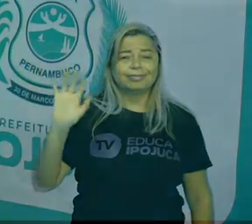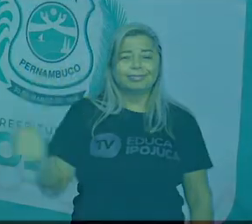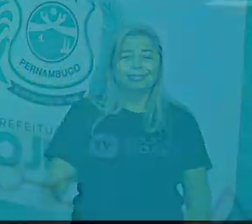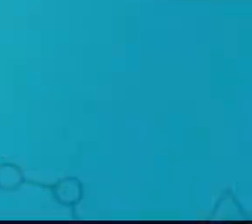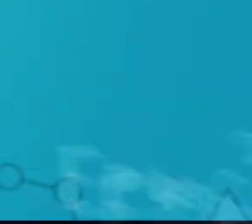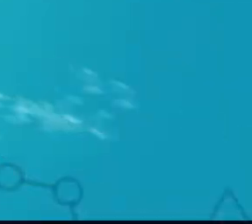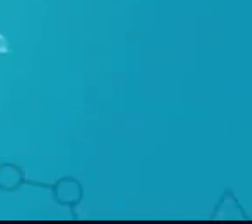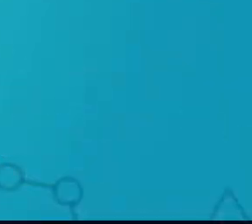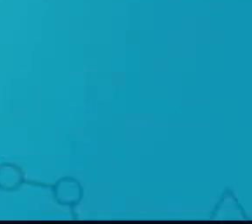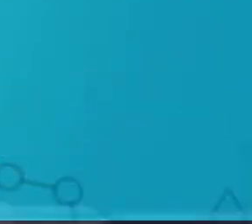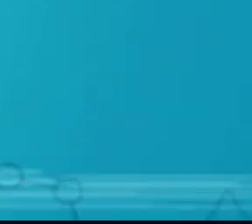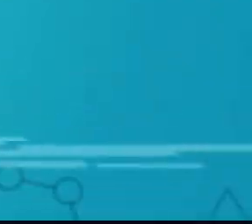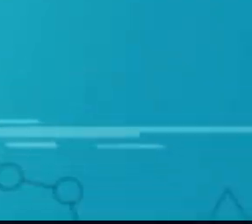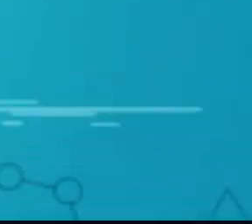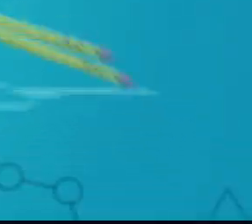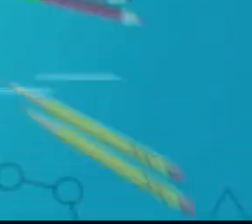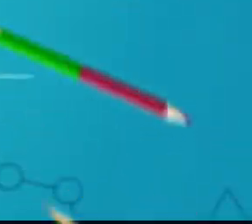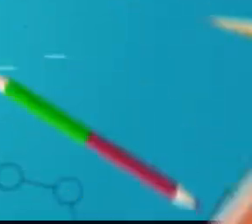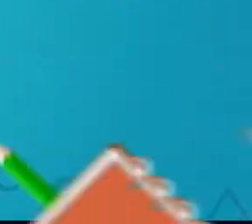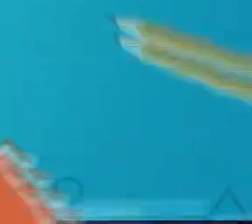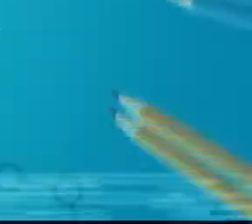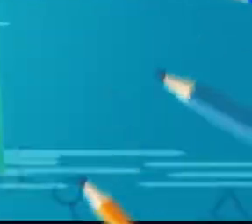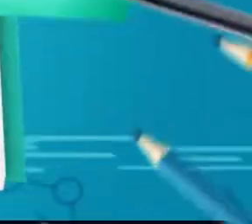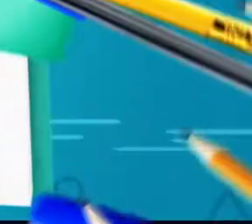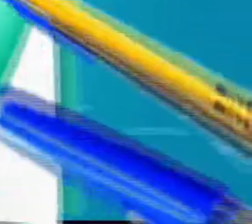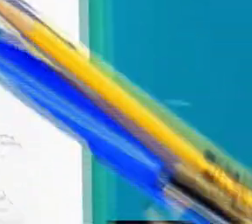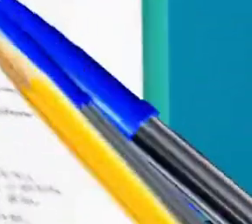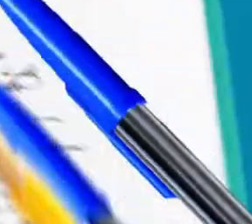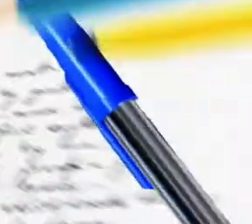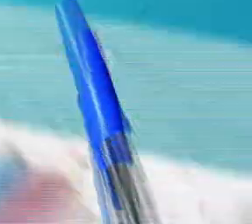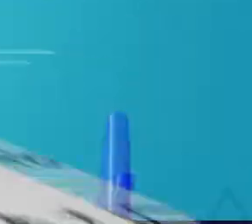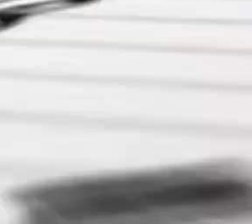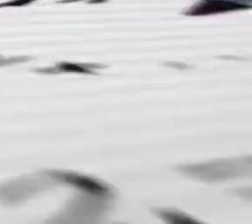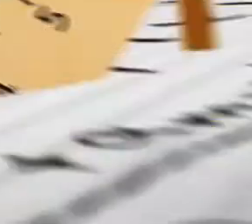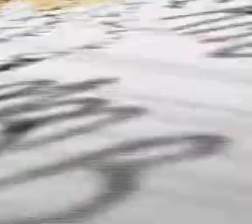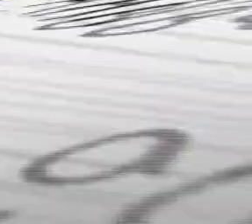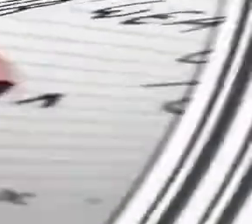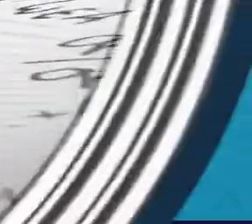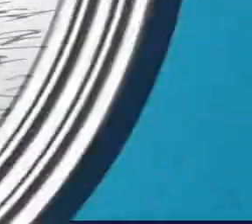Tchau. Tchau. Tchau. Tchau.